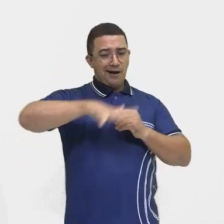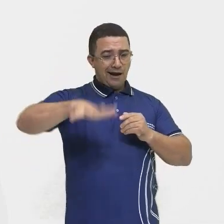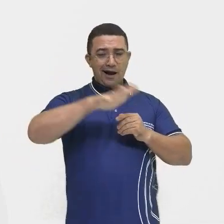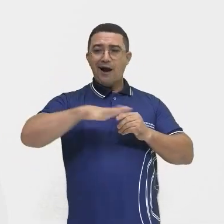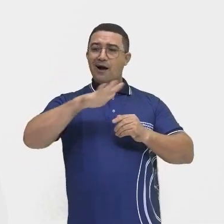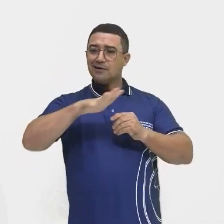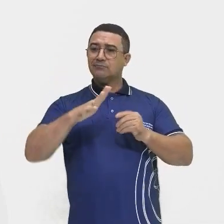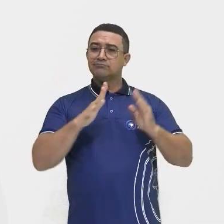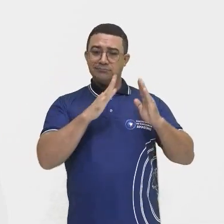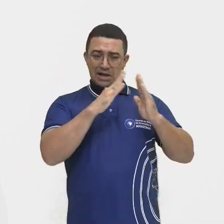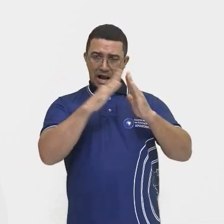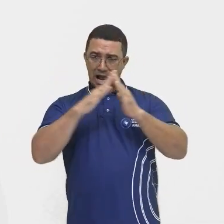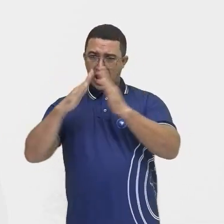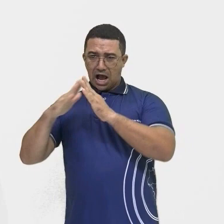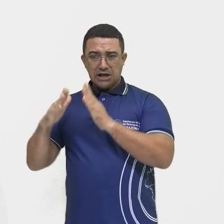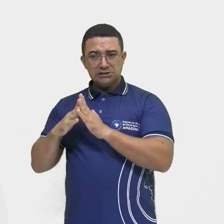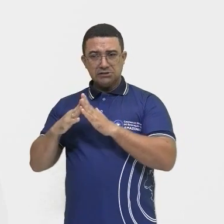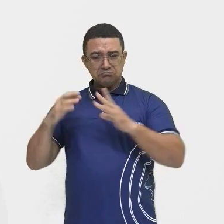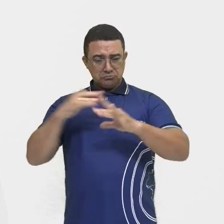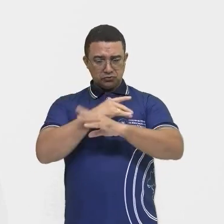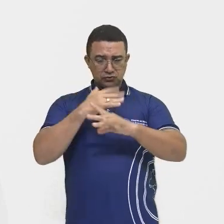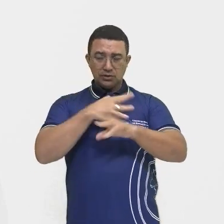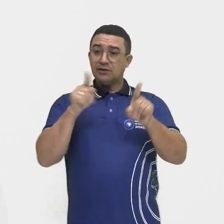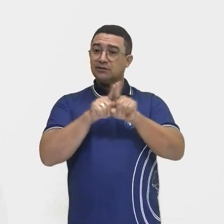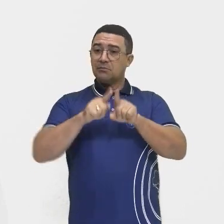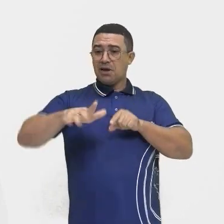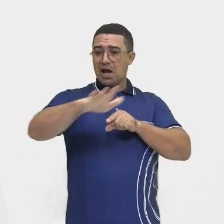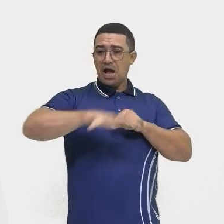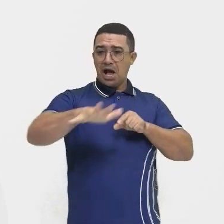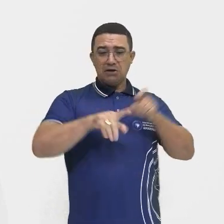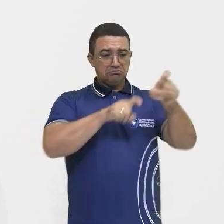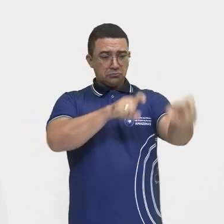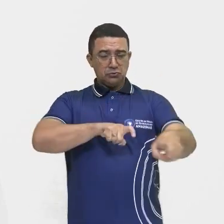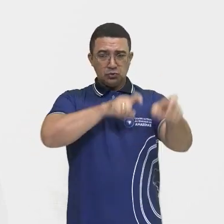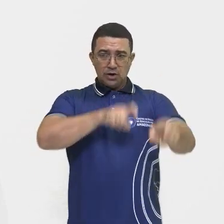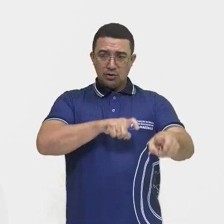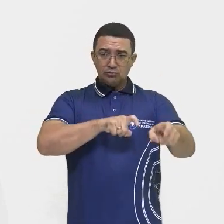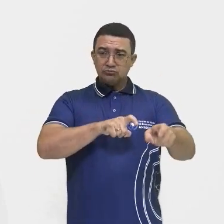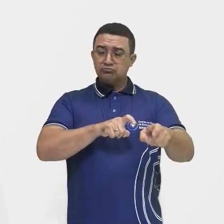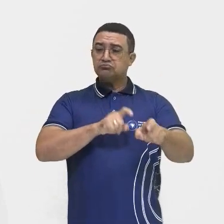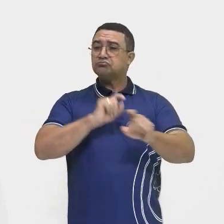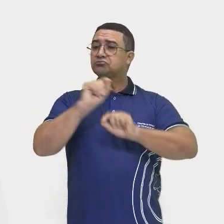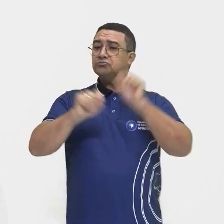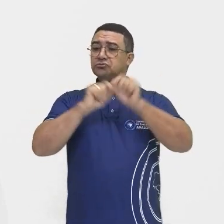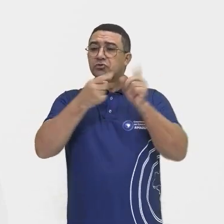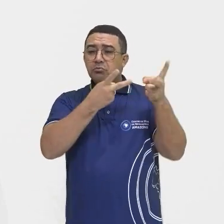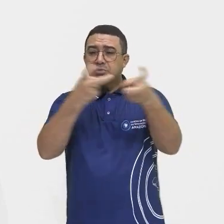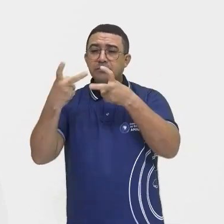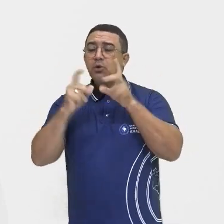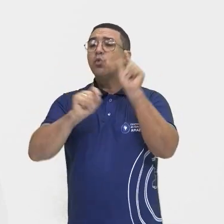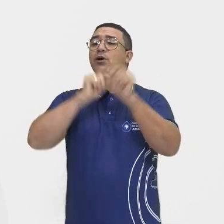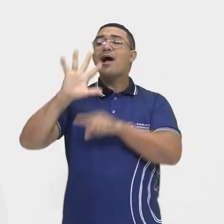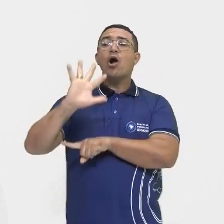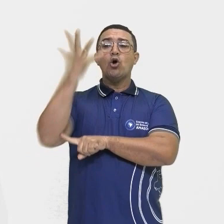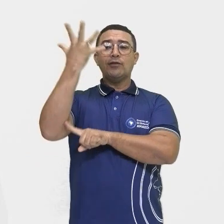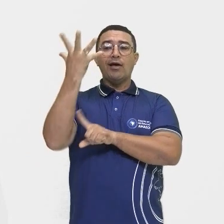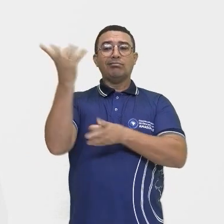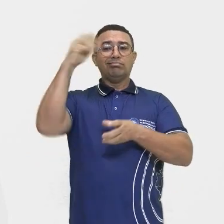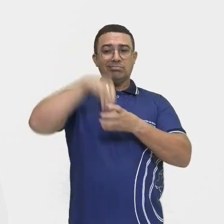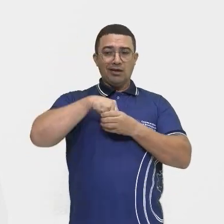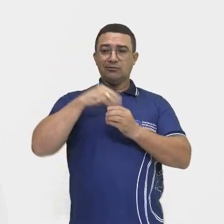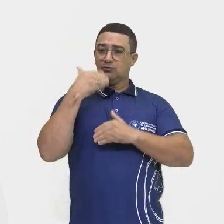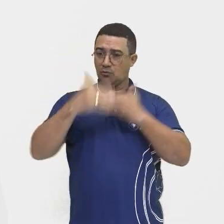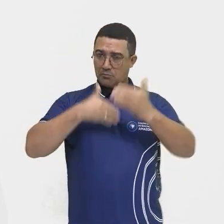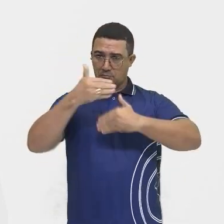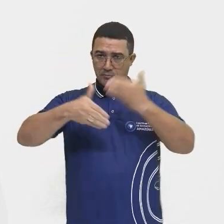rural. E dentro disso a gente vai observar o que ocorre dentro desse processo.